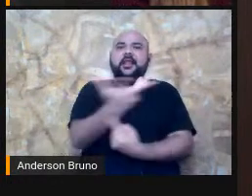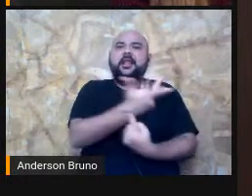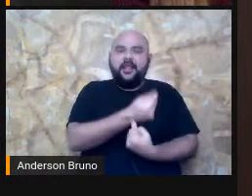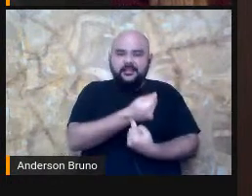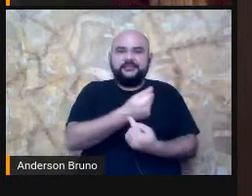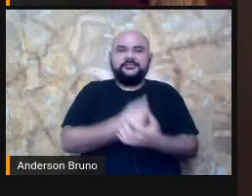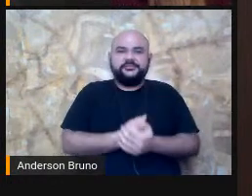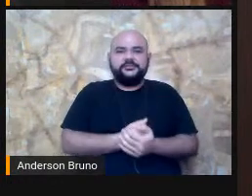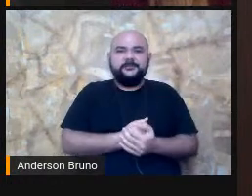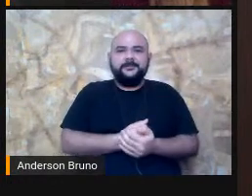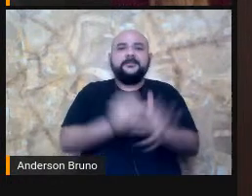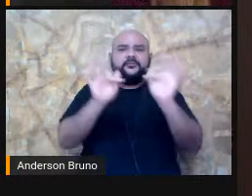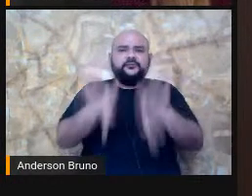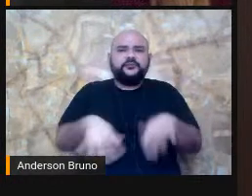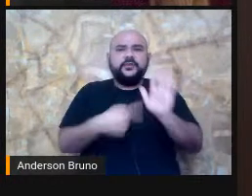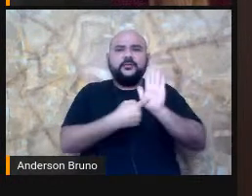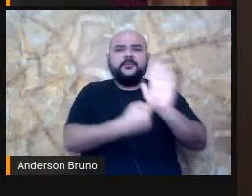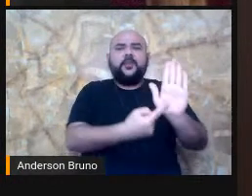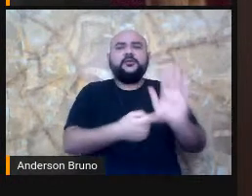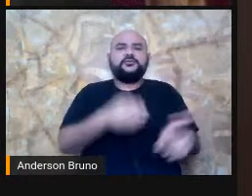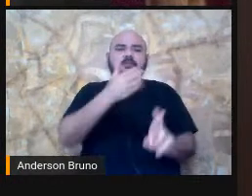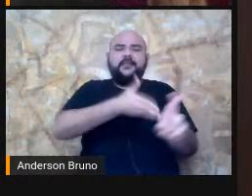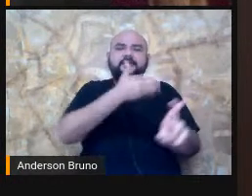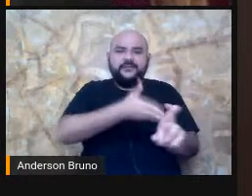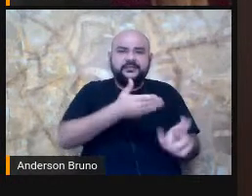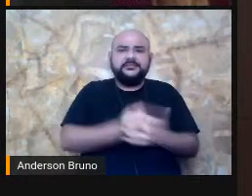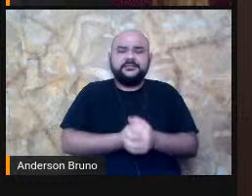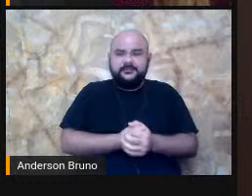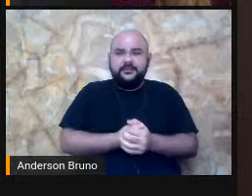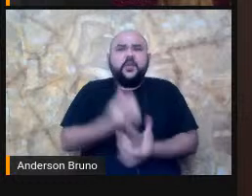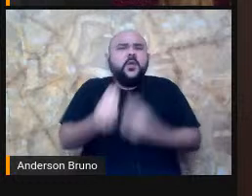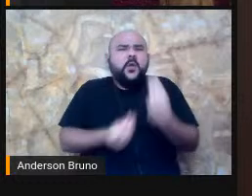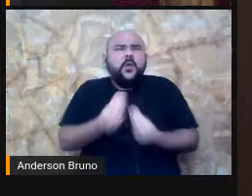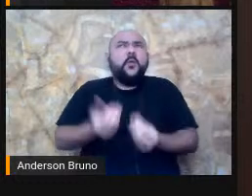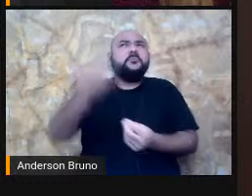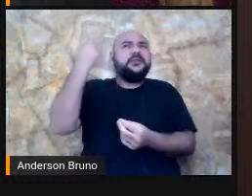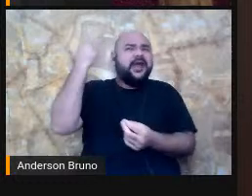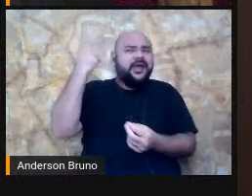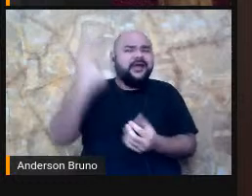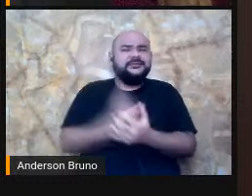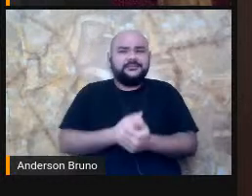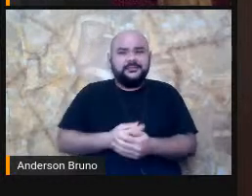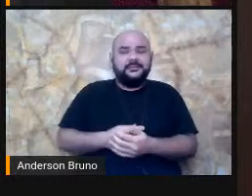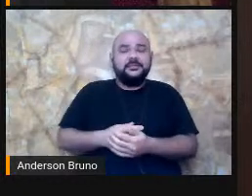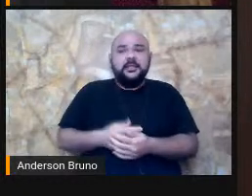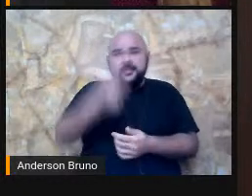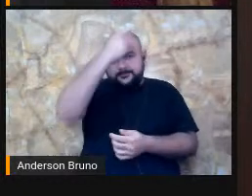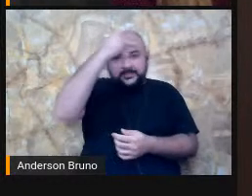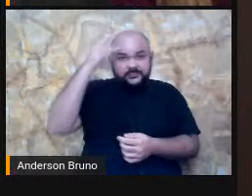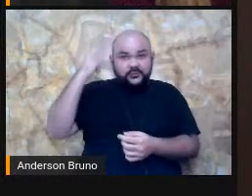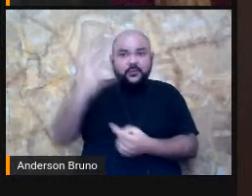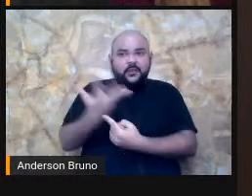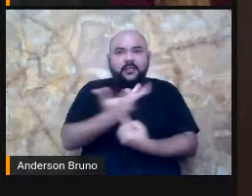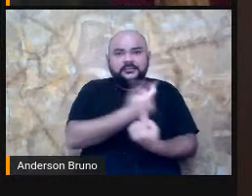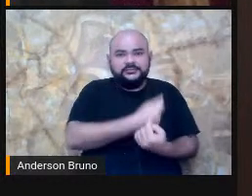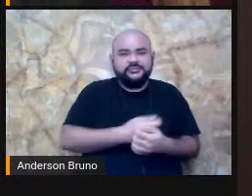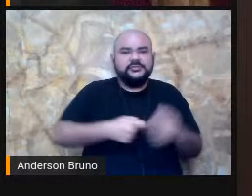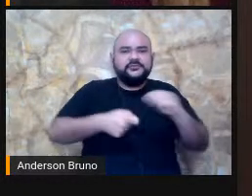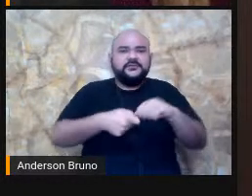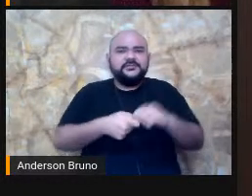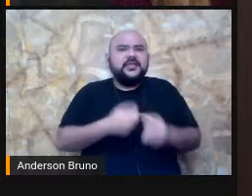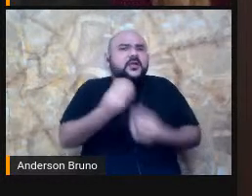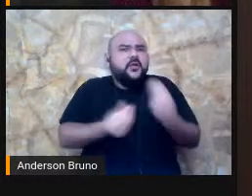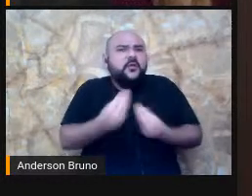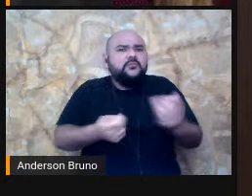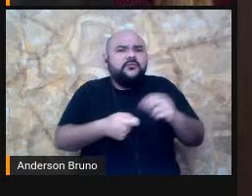final nas referências, como que os artistas faziam para retratar, por exemplo, as pessoas cegas, que as pessoas cegas,